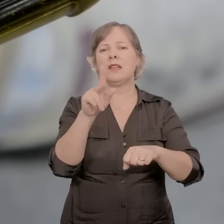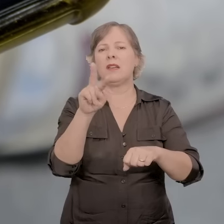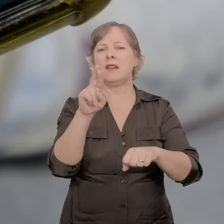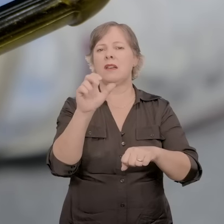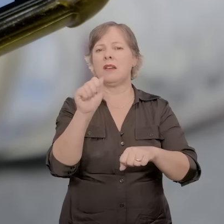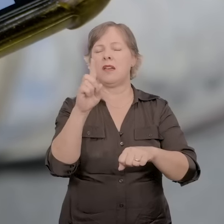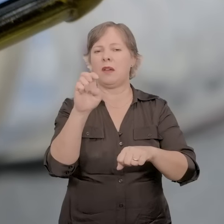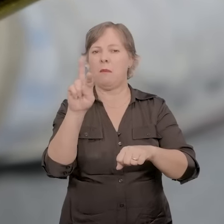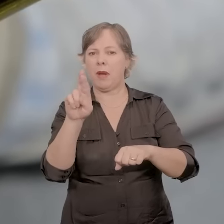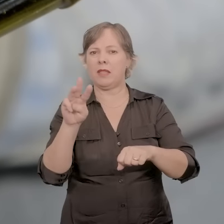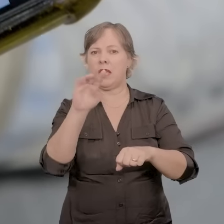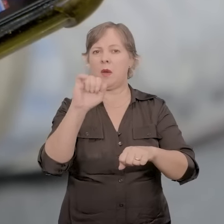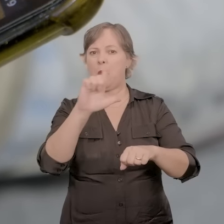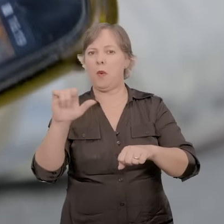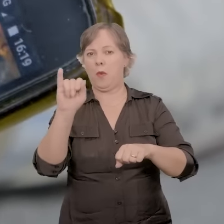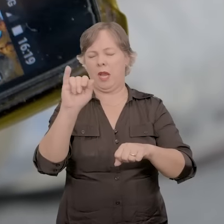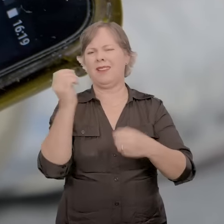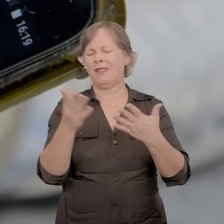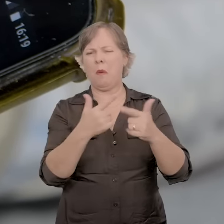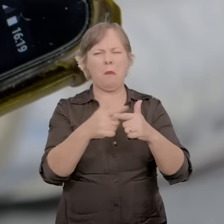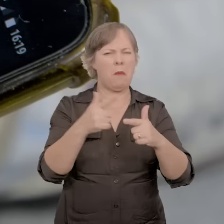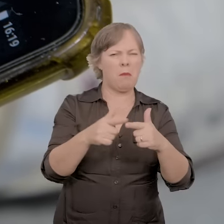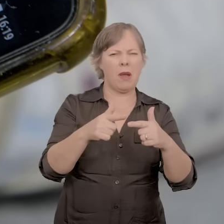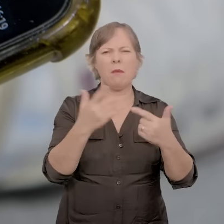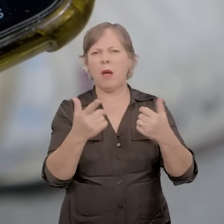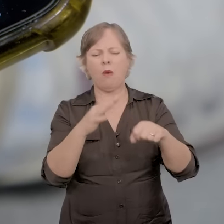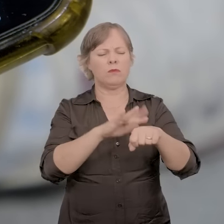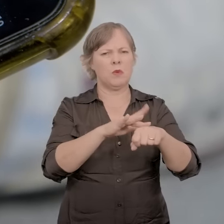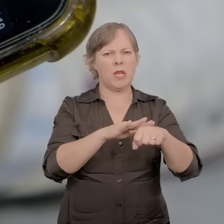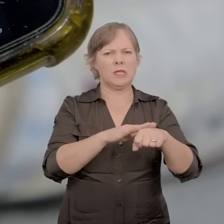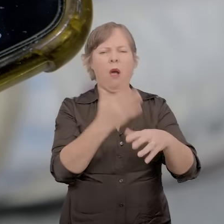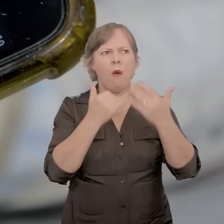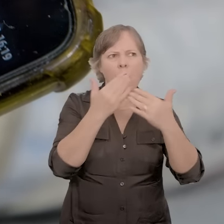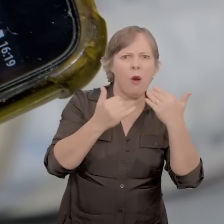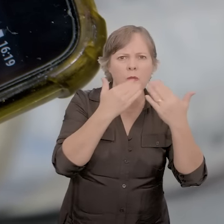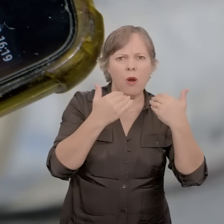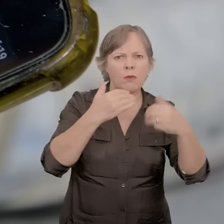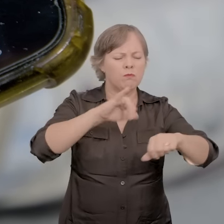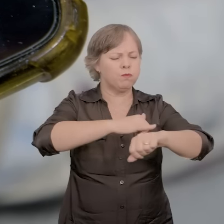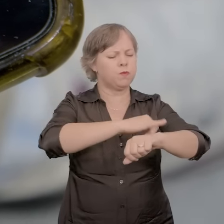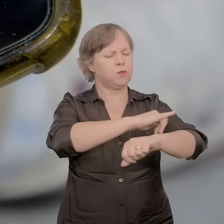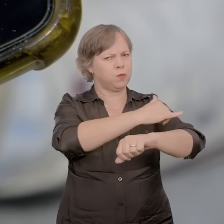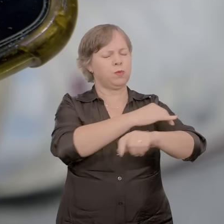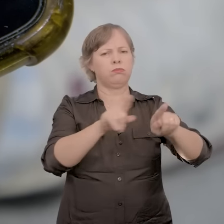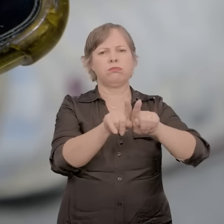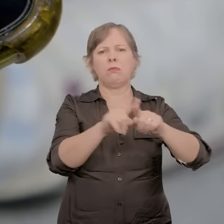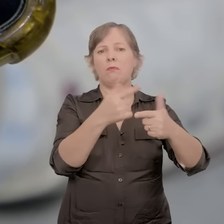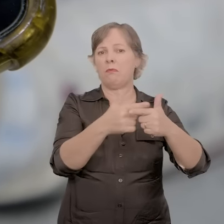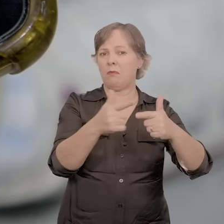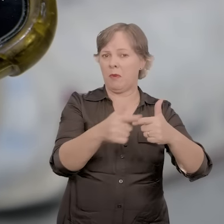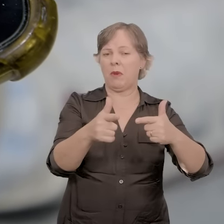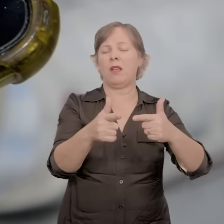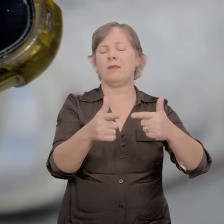-Willi. As principais complicações da síndrome envolvem o comportamento compulsivo alimentar, que provoca obesidade e